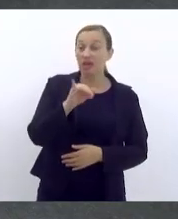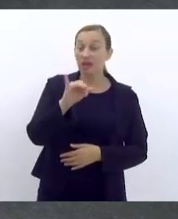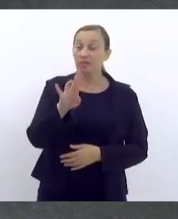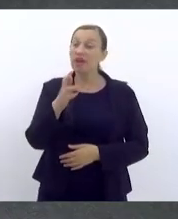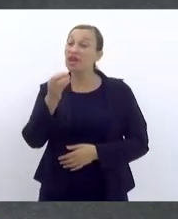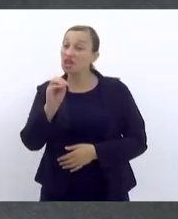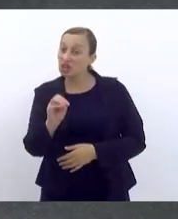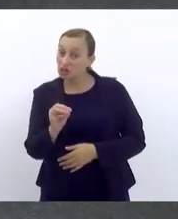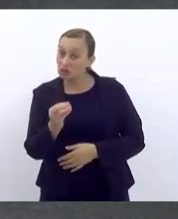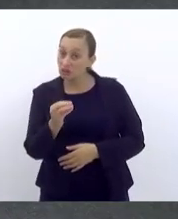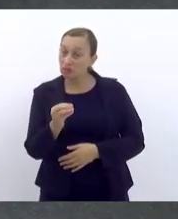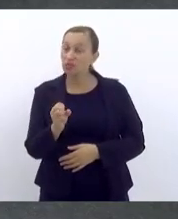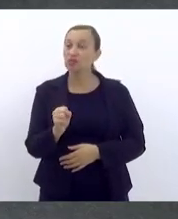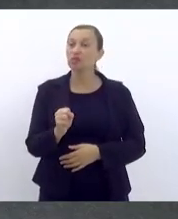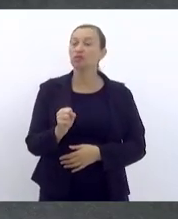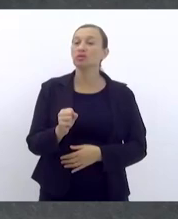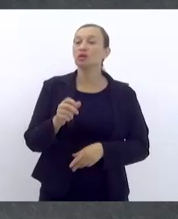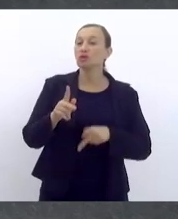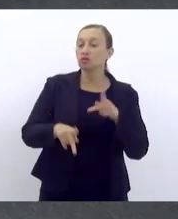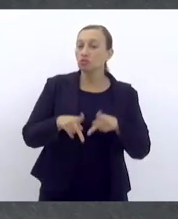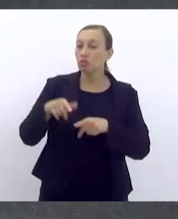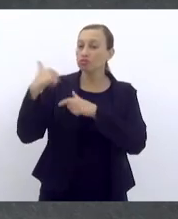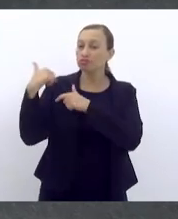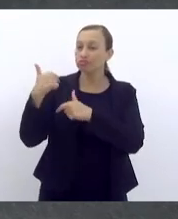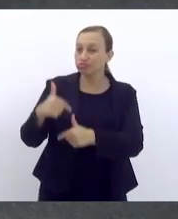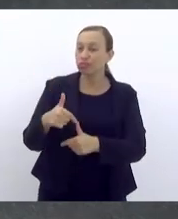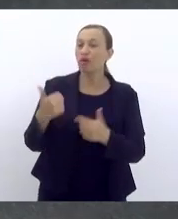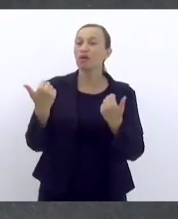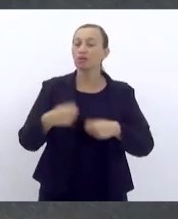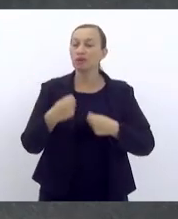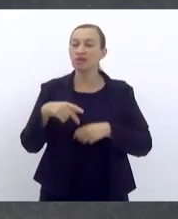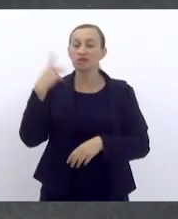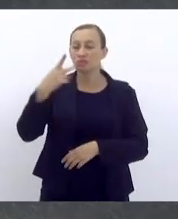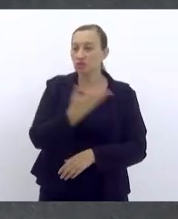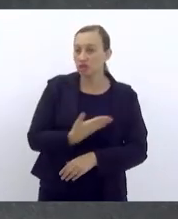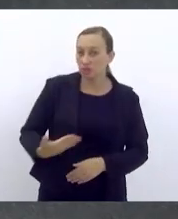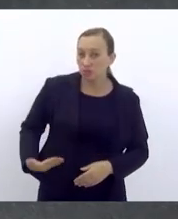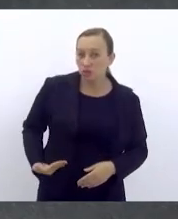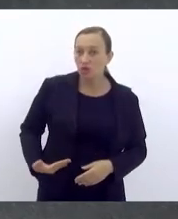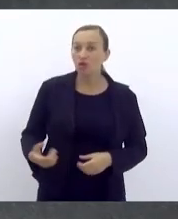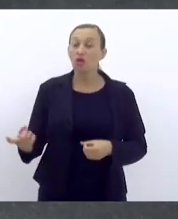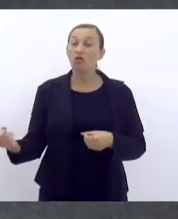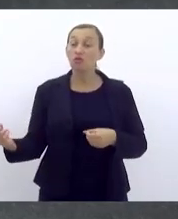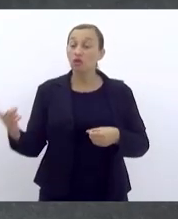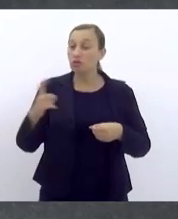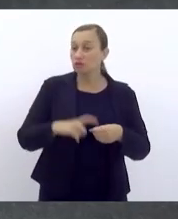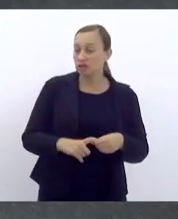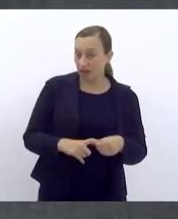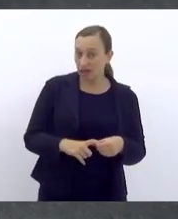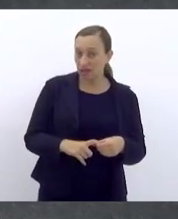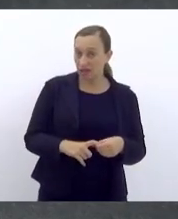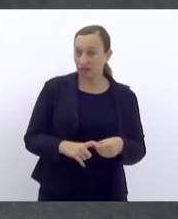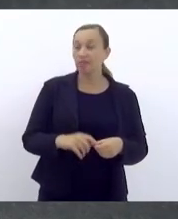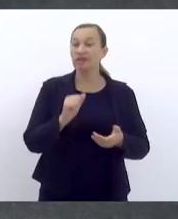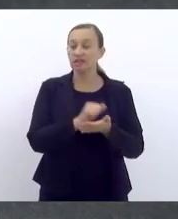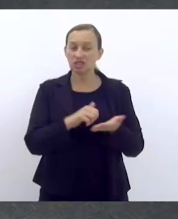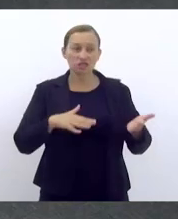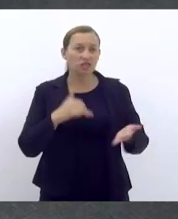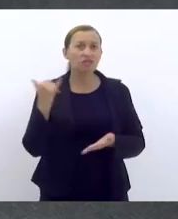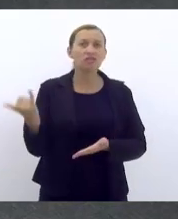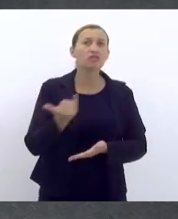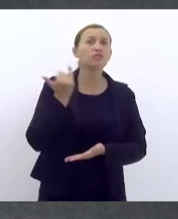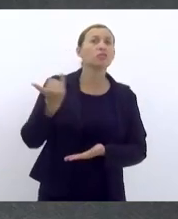artesanais são povos tradicionais e precisam de políticas públicas voltadas para o fomento dessa atividade tão